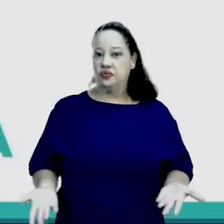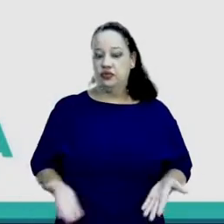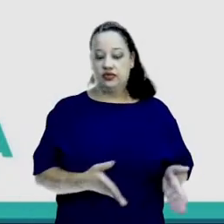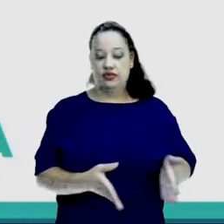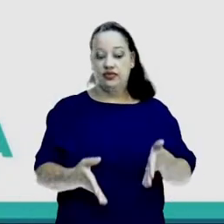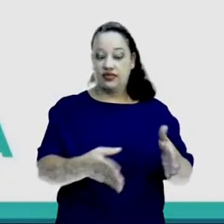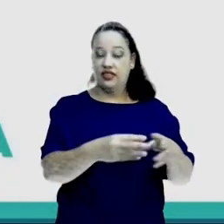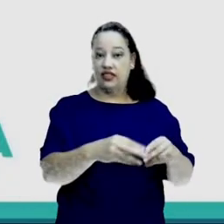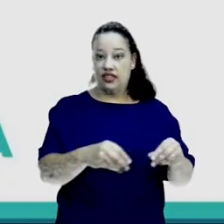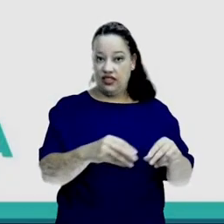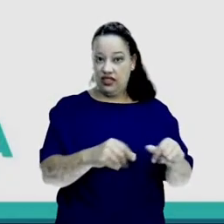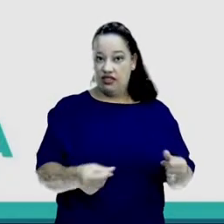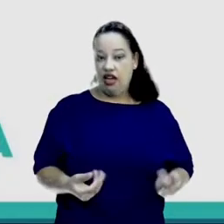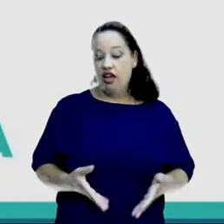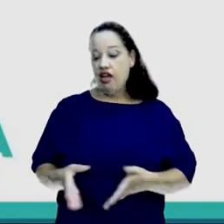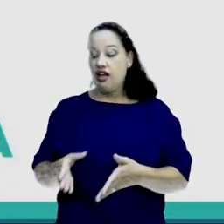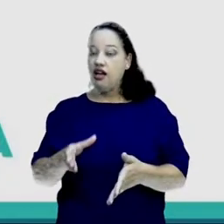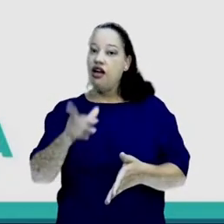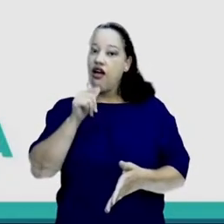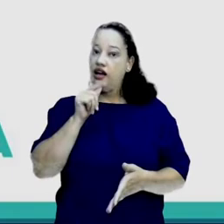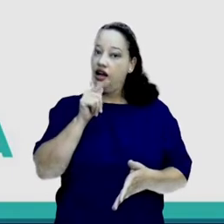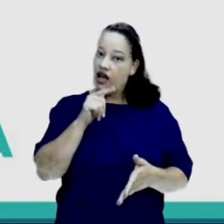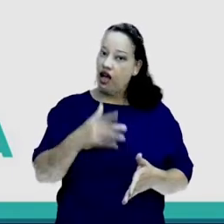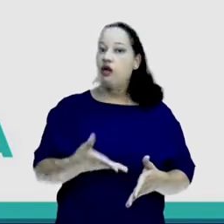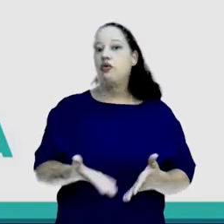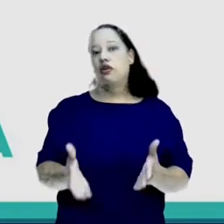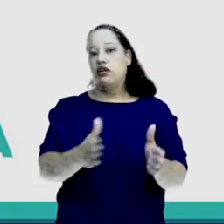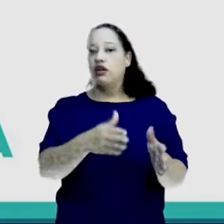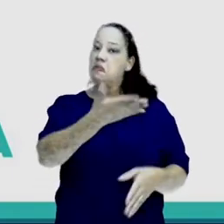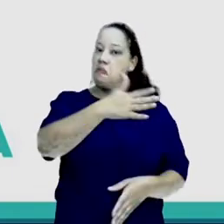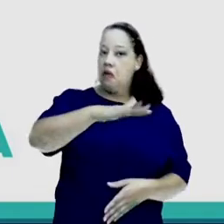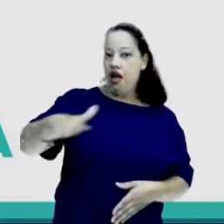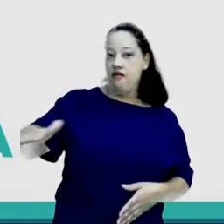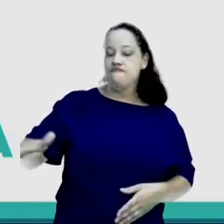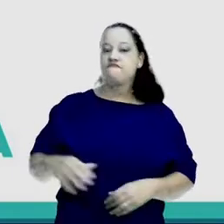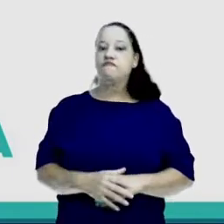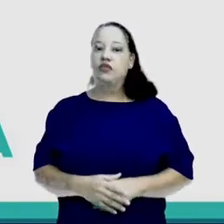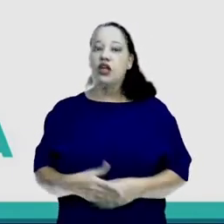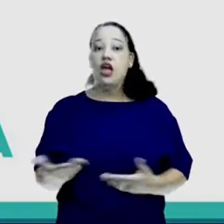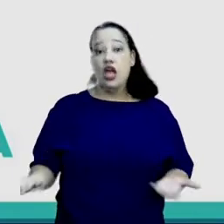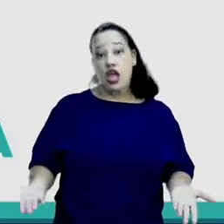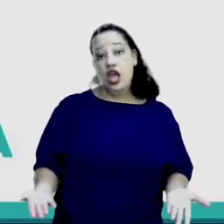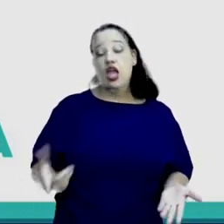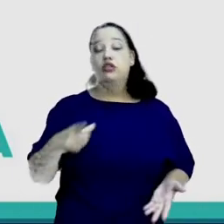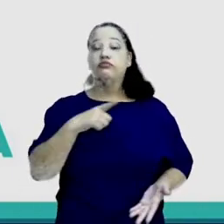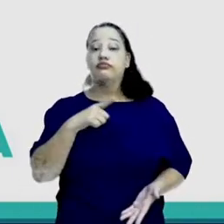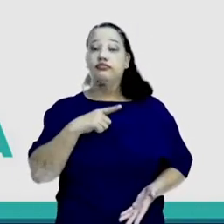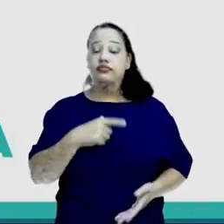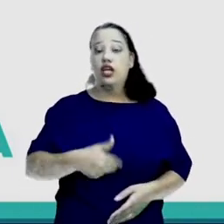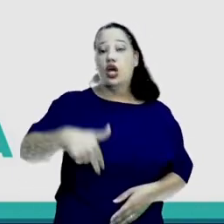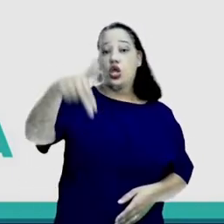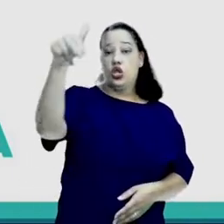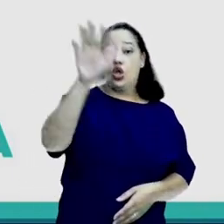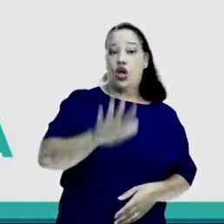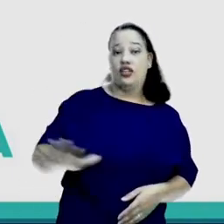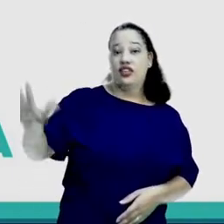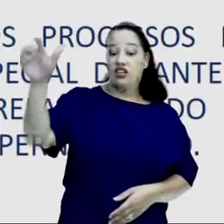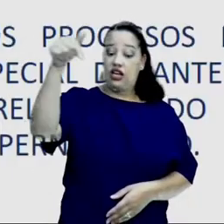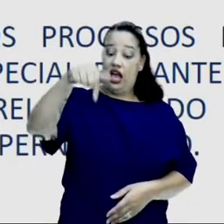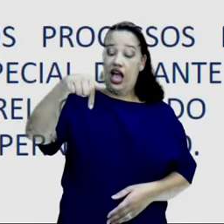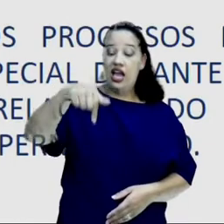terrestre, fluvial e marítimas. Seus impactos no Nordeste de Pernambuco.